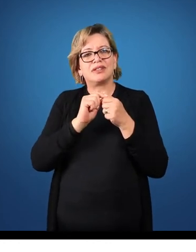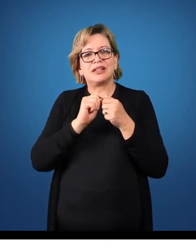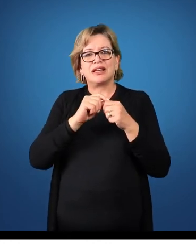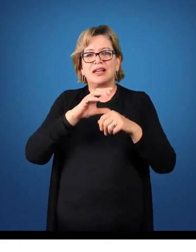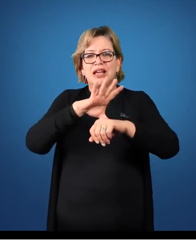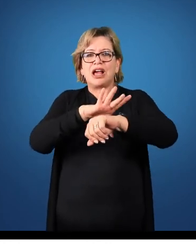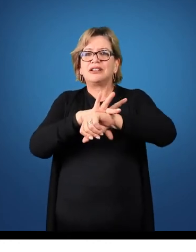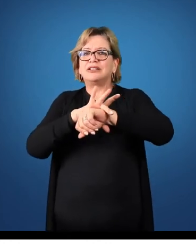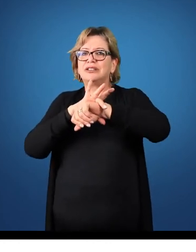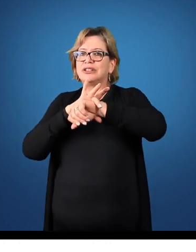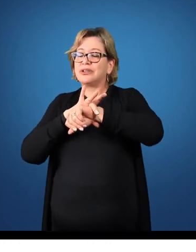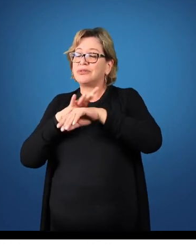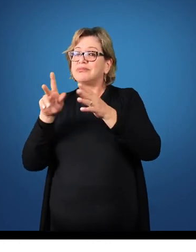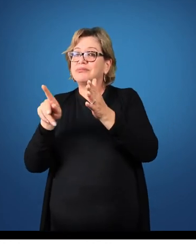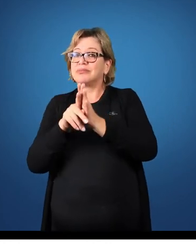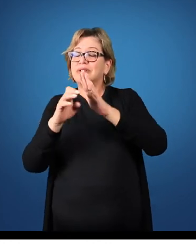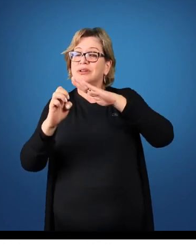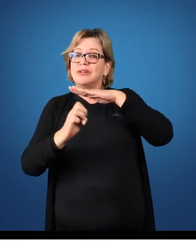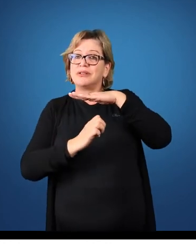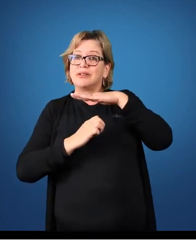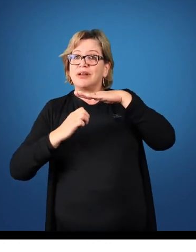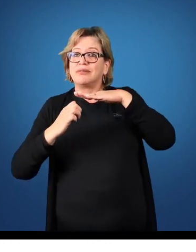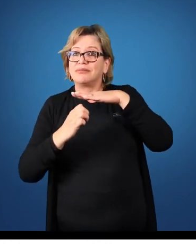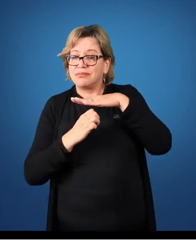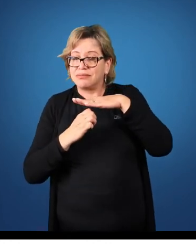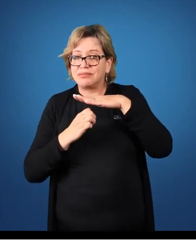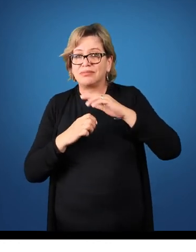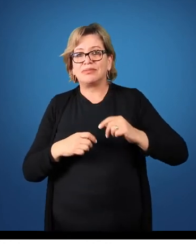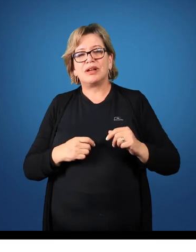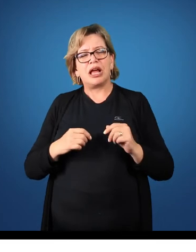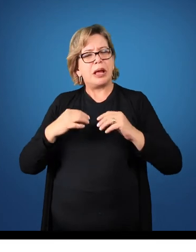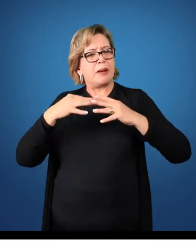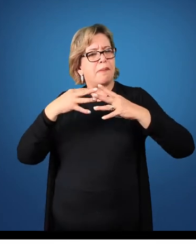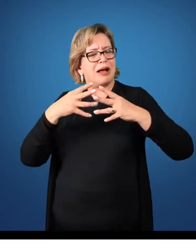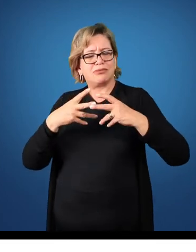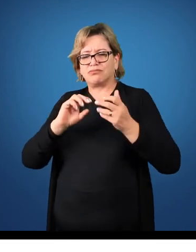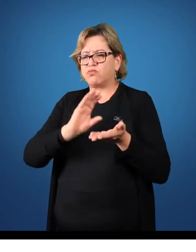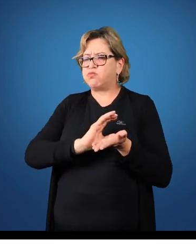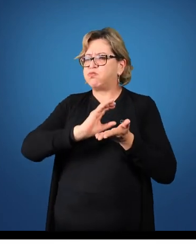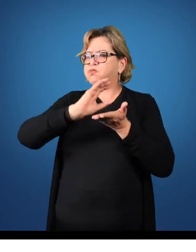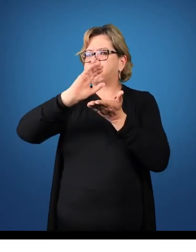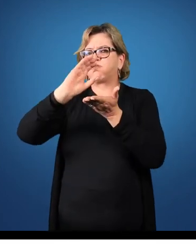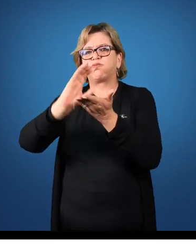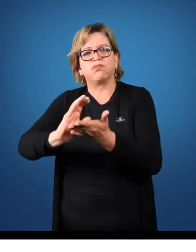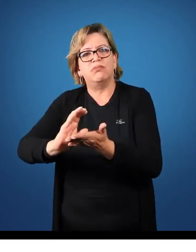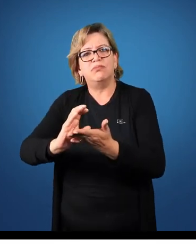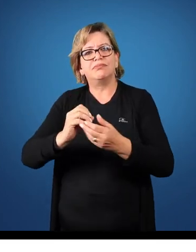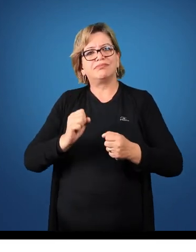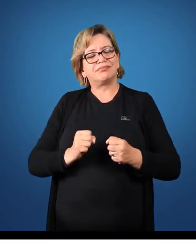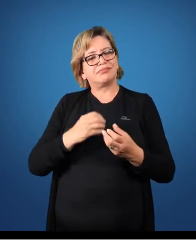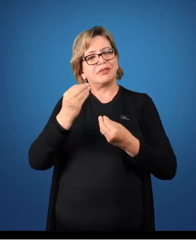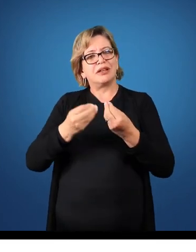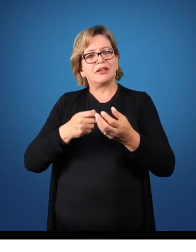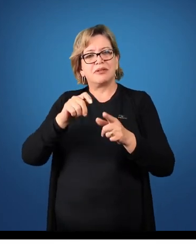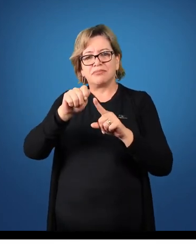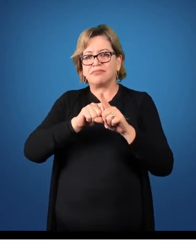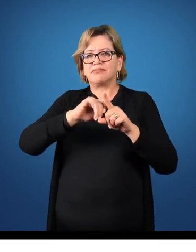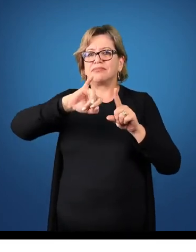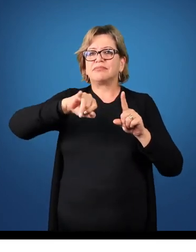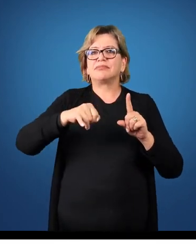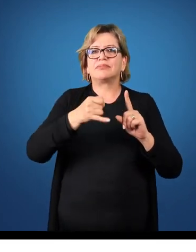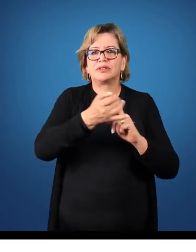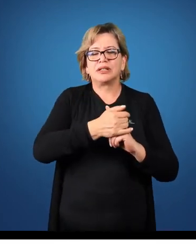seguro para a minha empresa. Pago todo o valor de seguro de um ano à vista em janeiro.